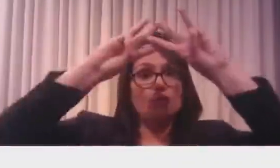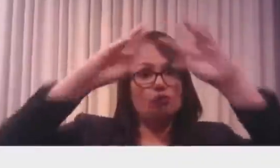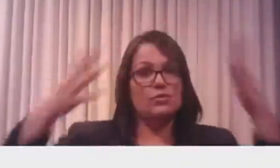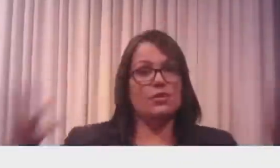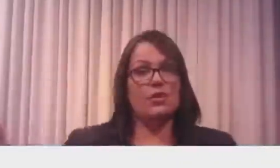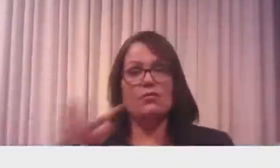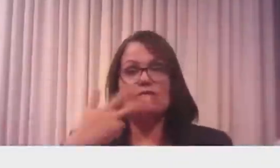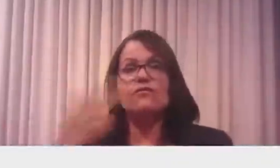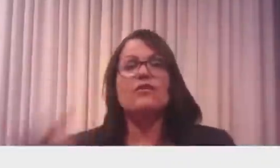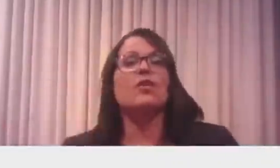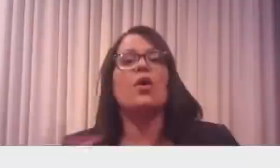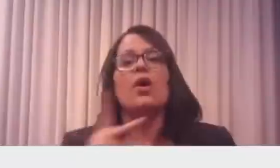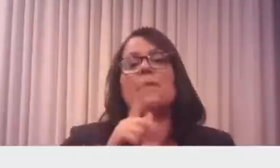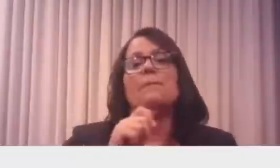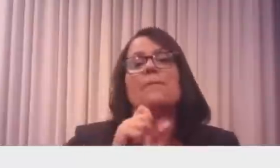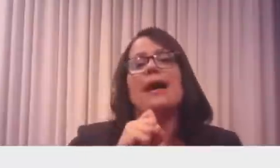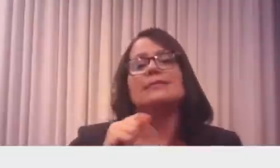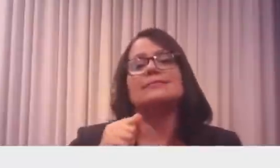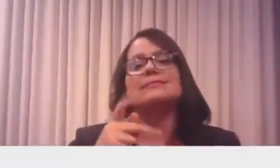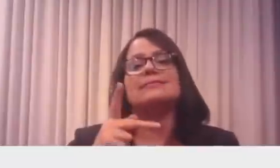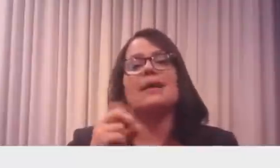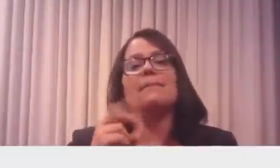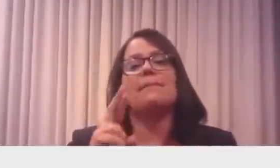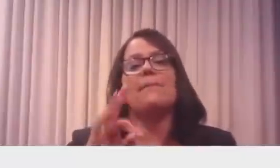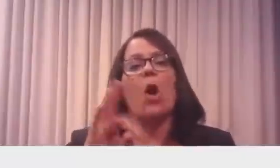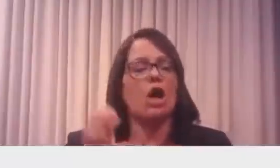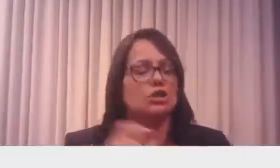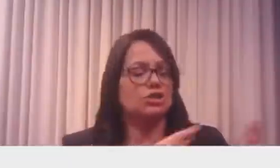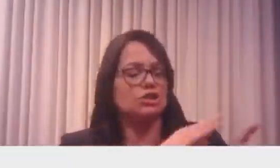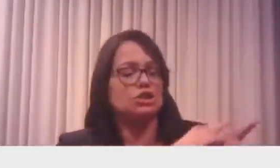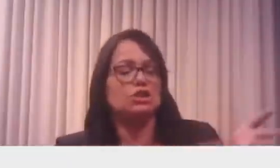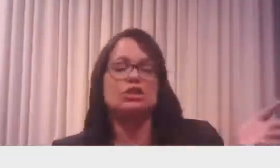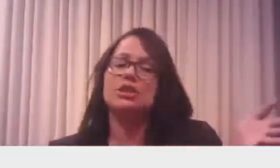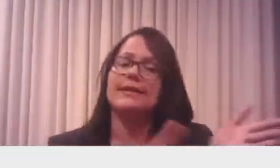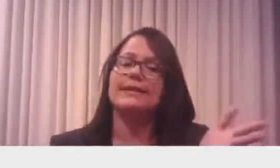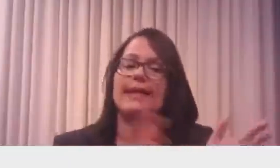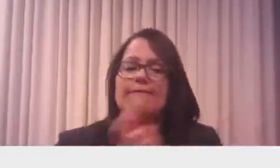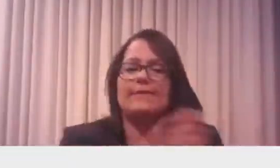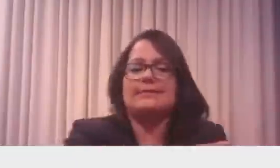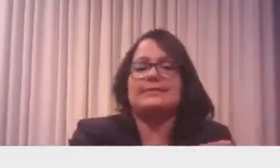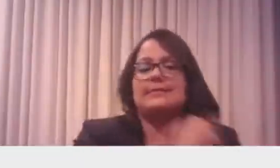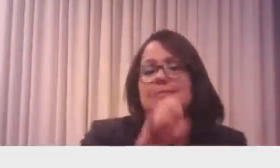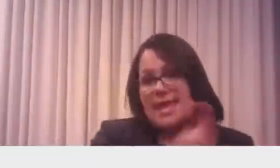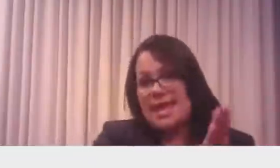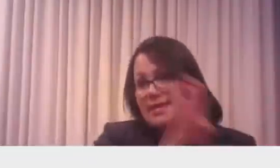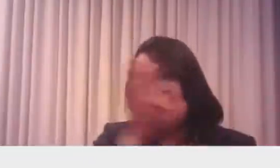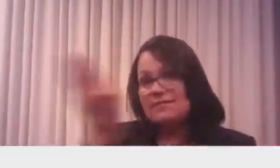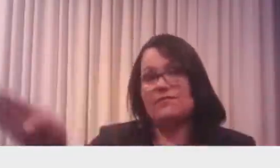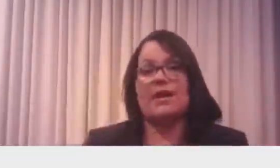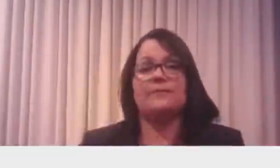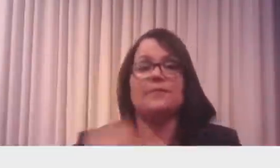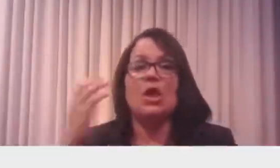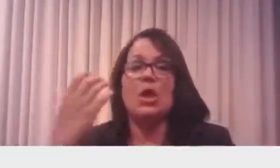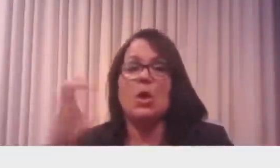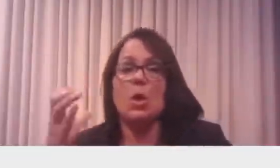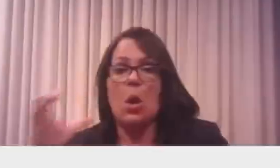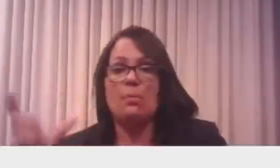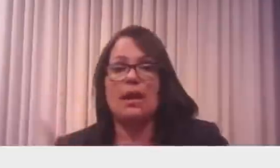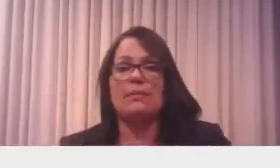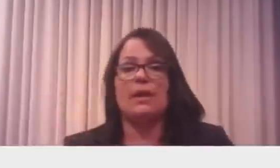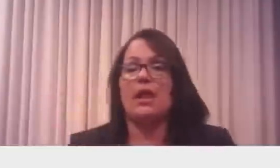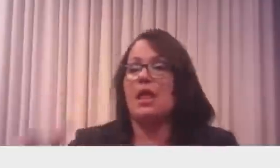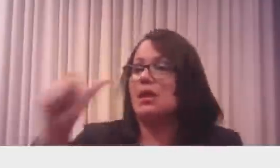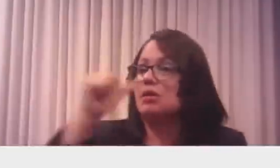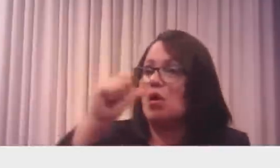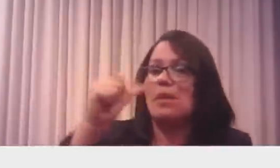que se o Queiroga tivesse ficado no Brasil, tivesse ido no Rio de Janeiro, lá em Copacabana, tomar a Coca-Cola lá